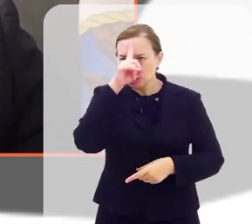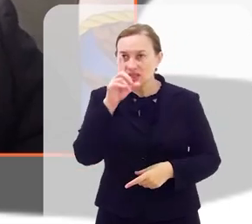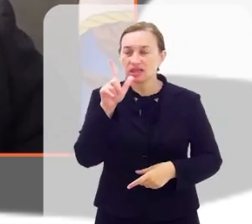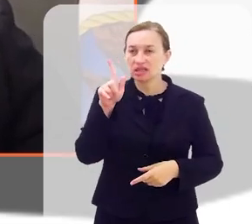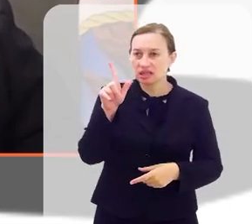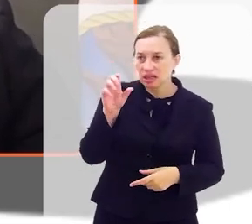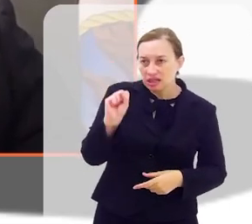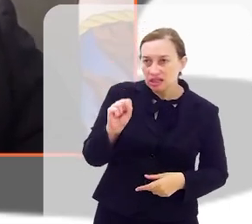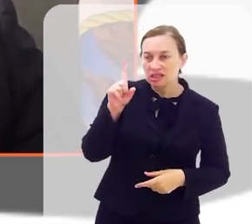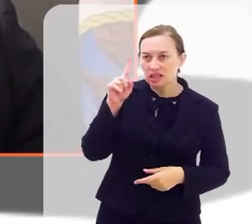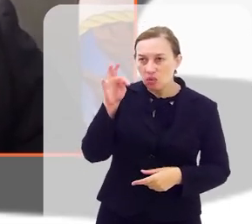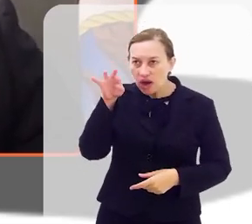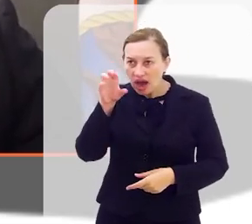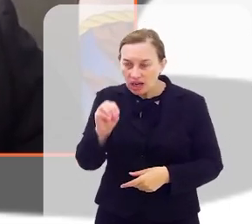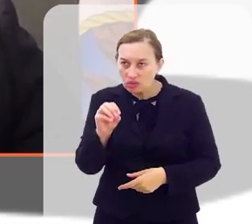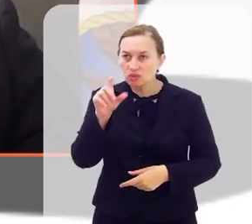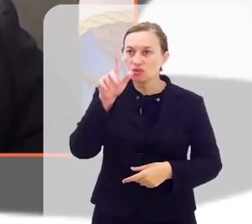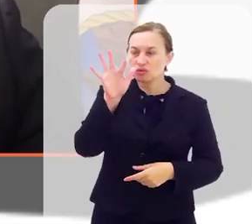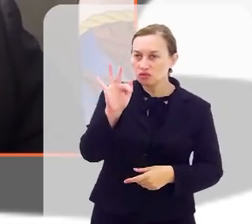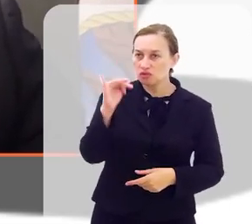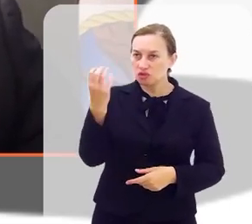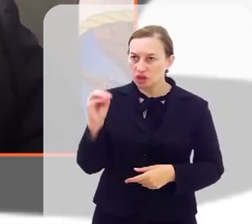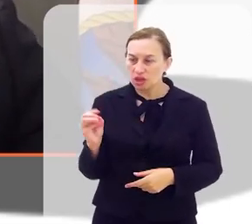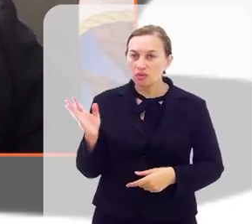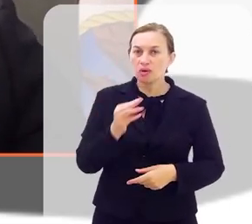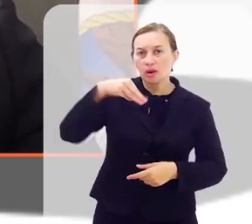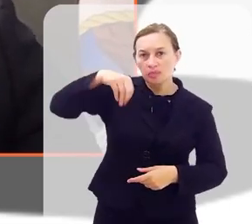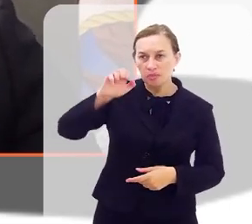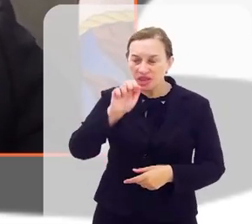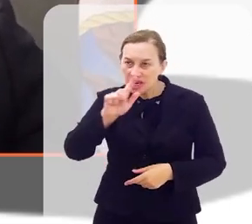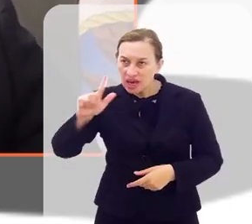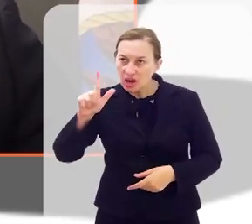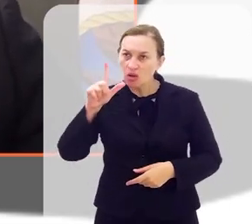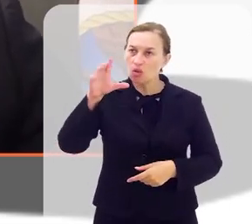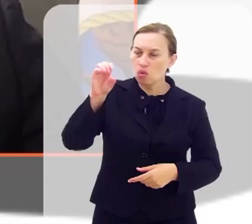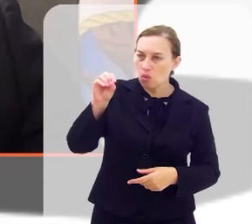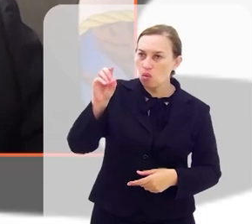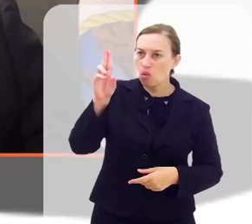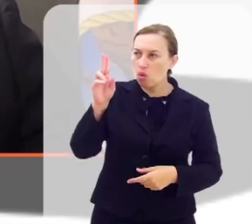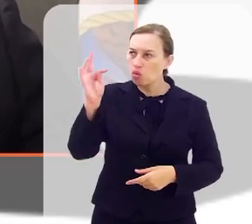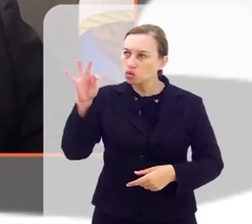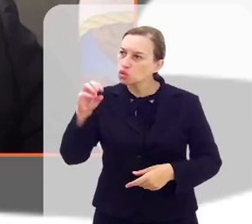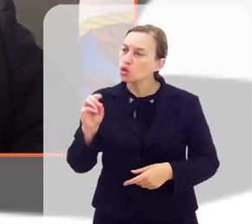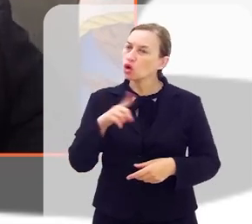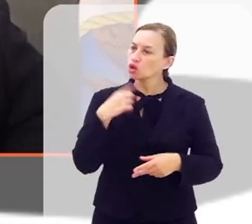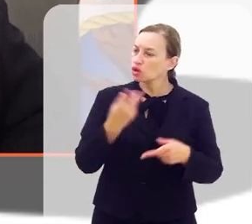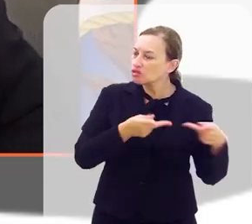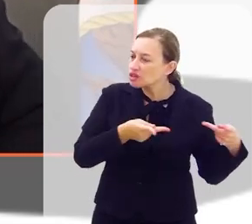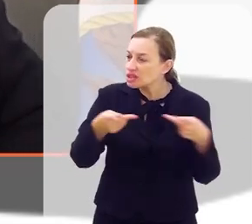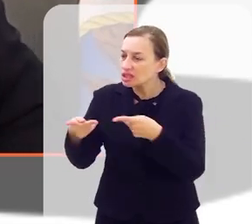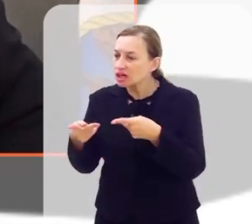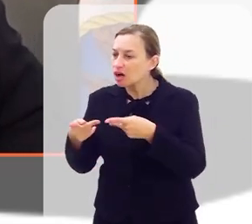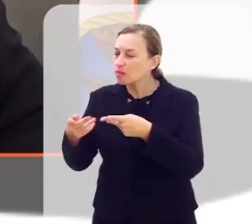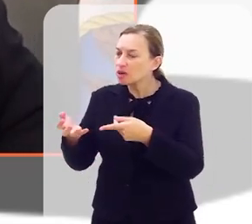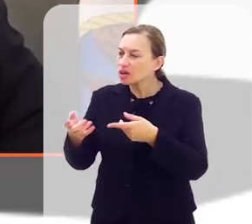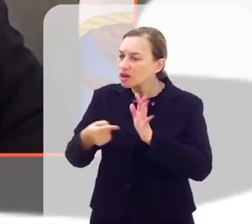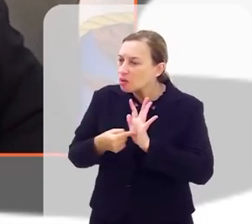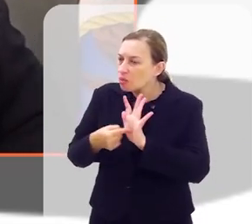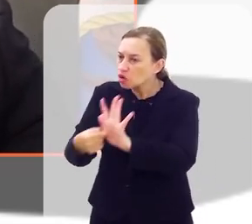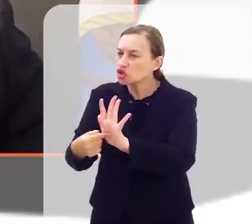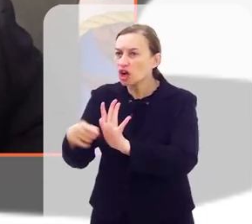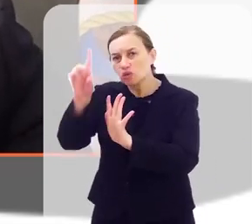como Salgado Filho, Miguel Couto, quando nós visitamos, e ali procuramos mostrar o